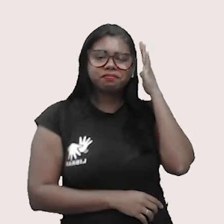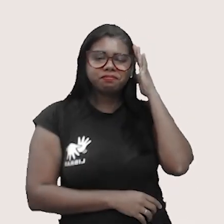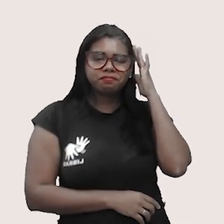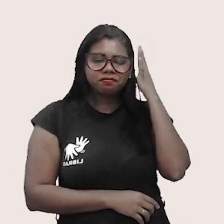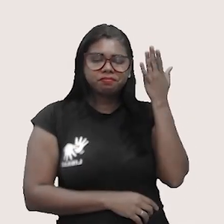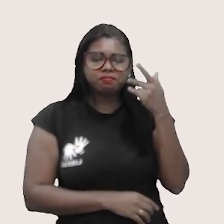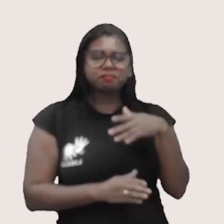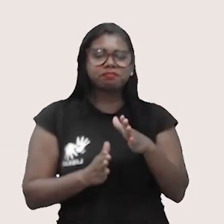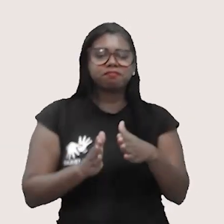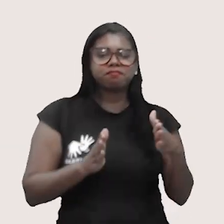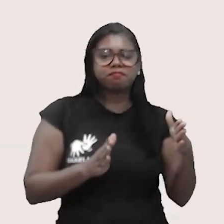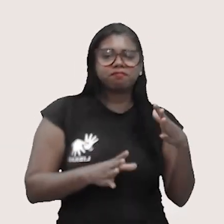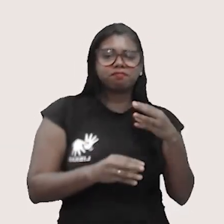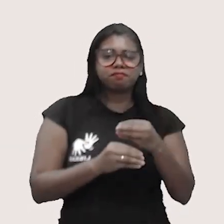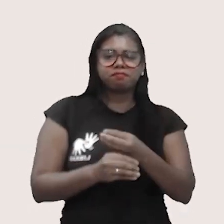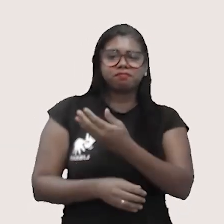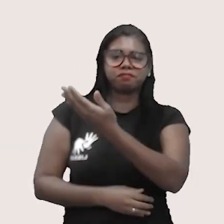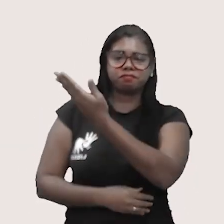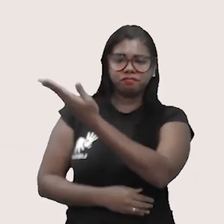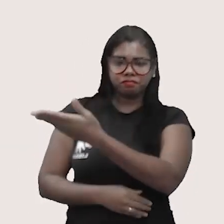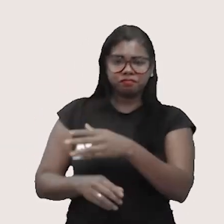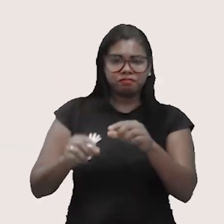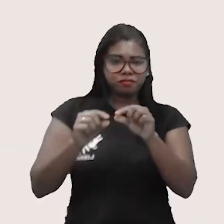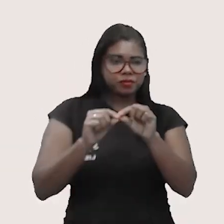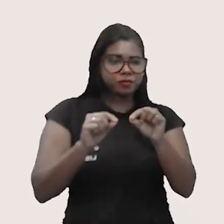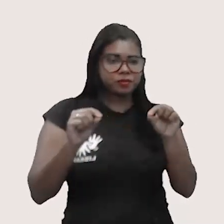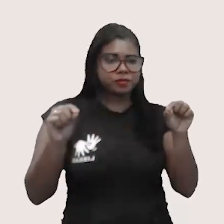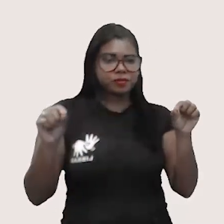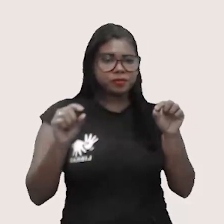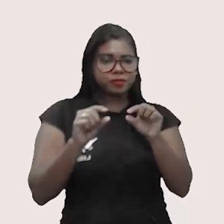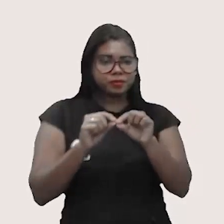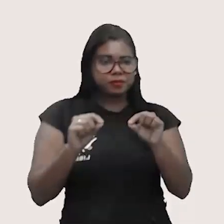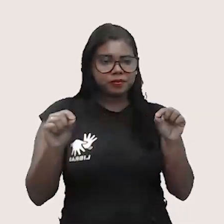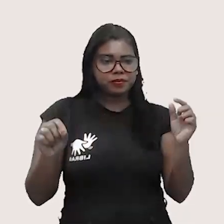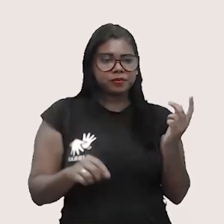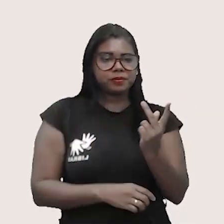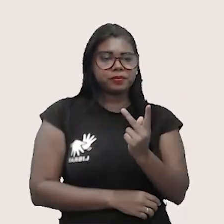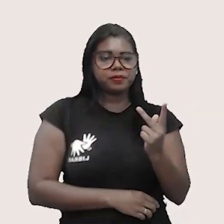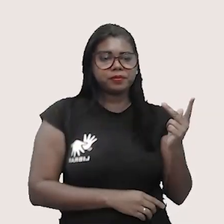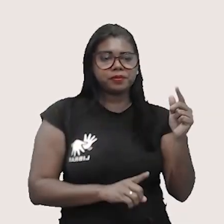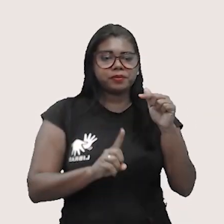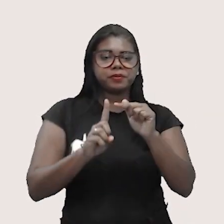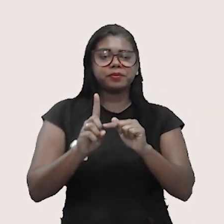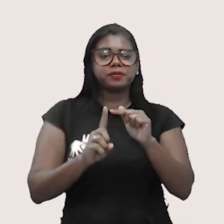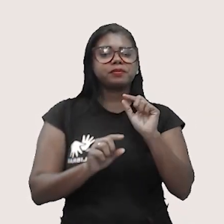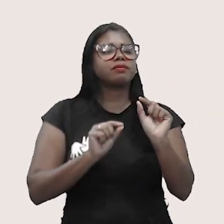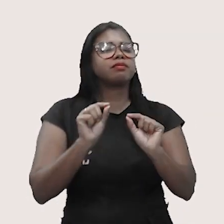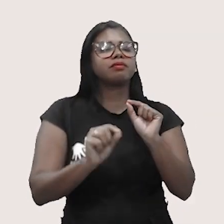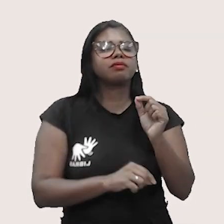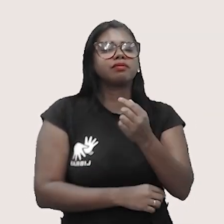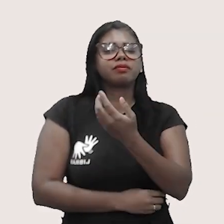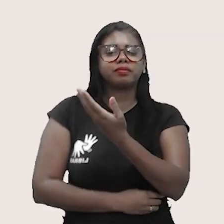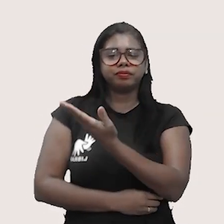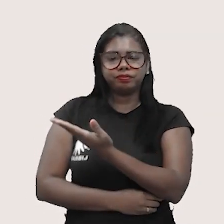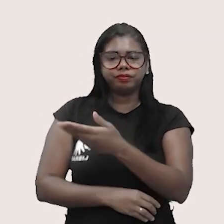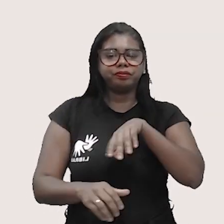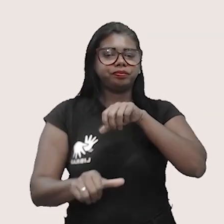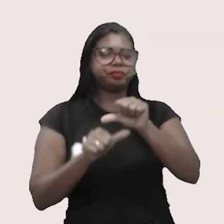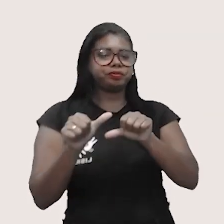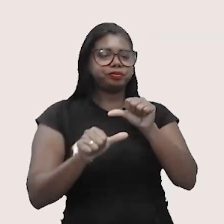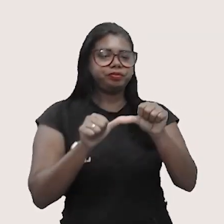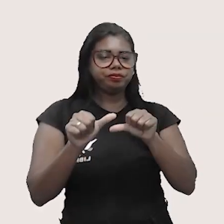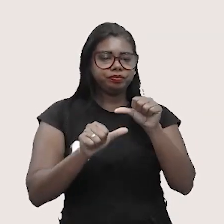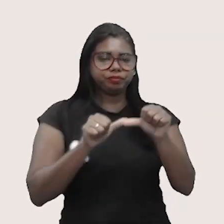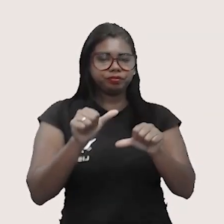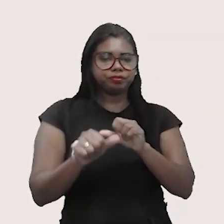adiabáticos são linhas que vão cruzar essas duas isotermas. Então, em resumo, numa transformação isotérmica,